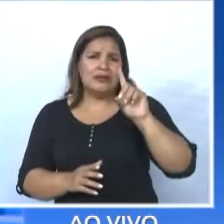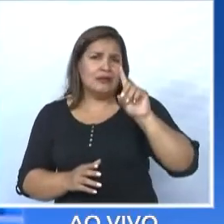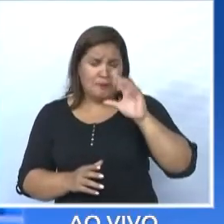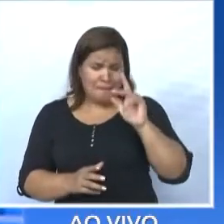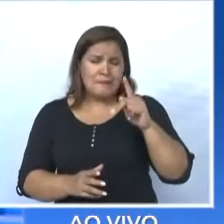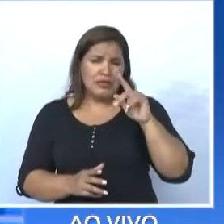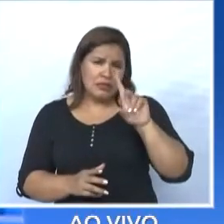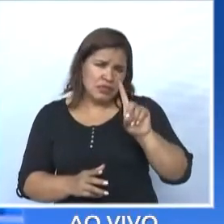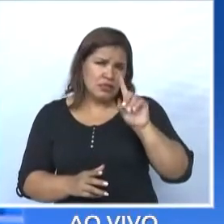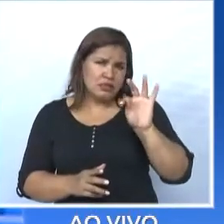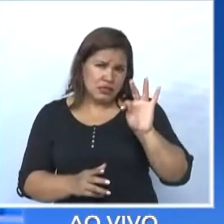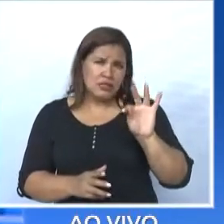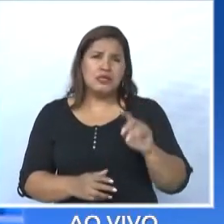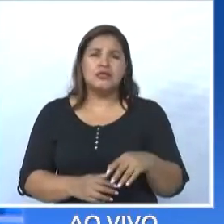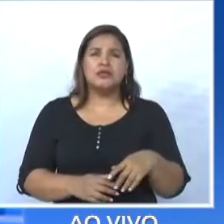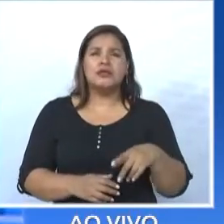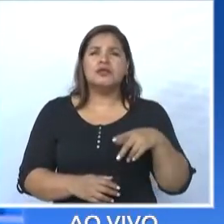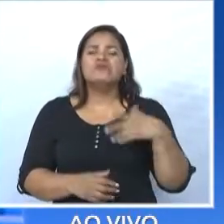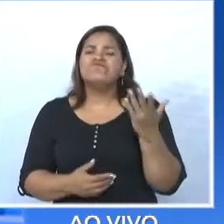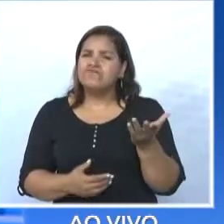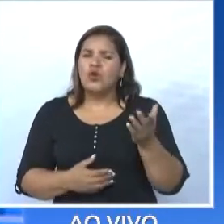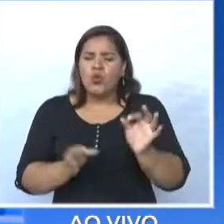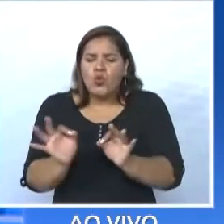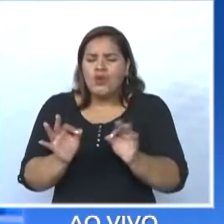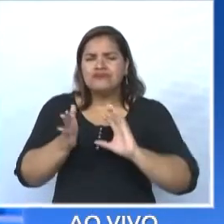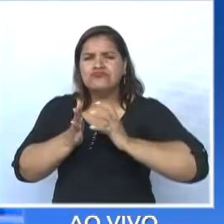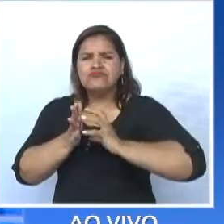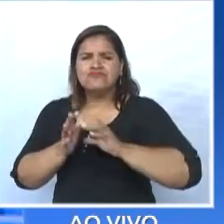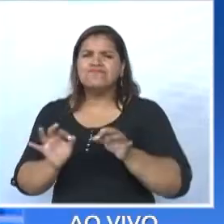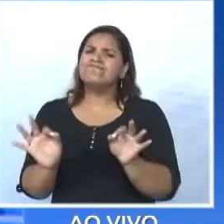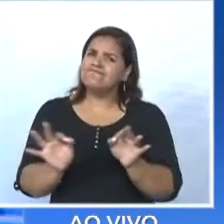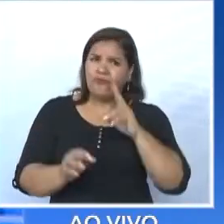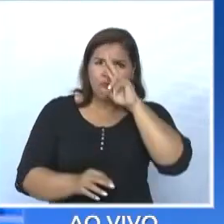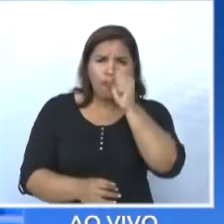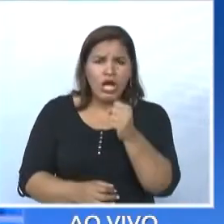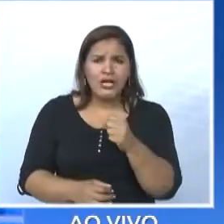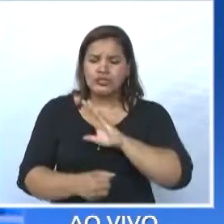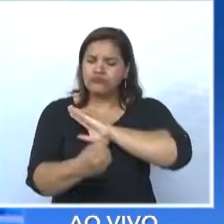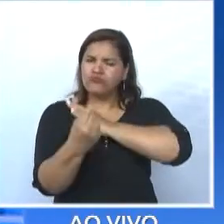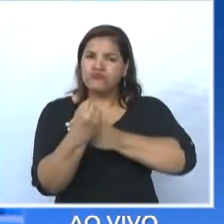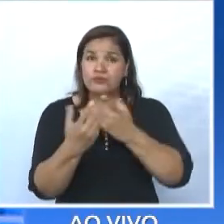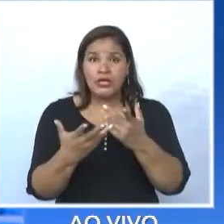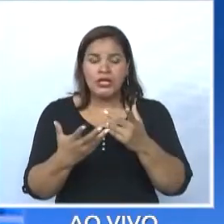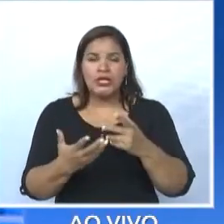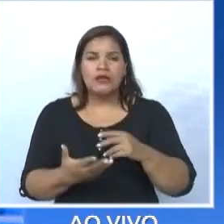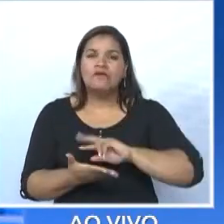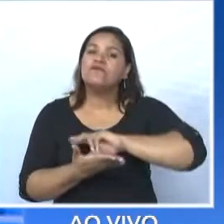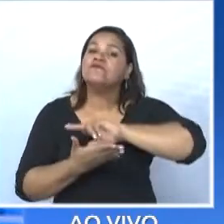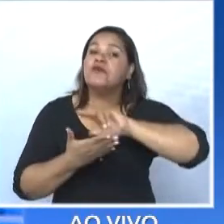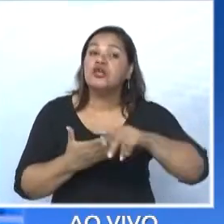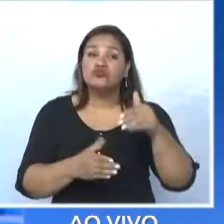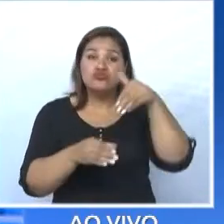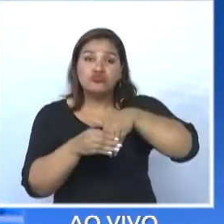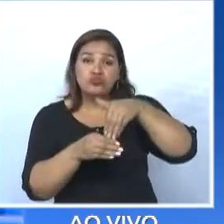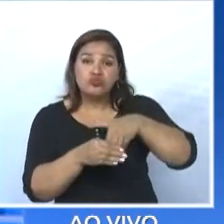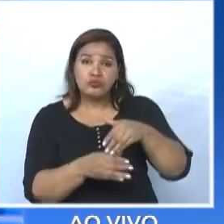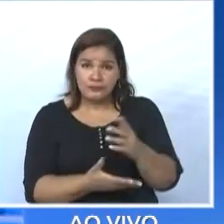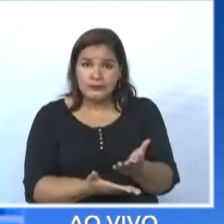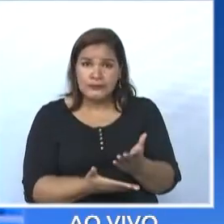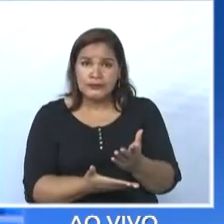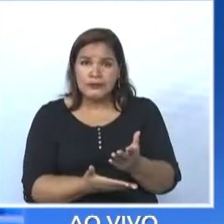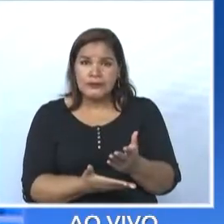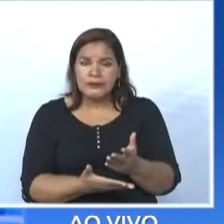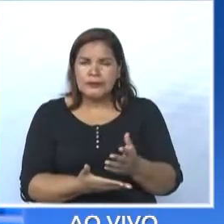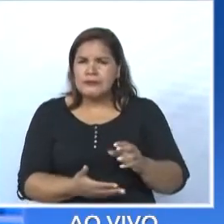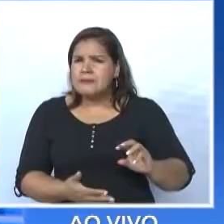fortes, bem organizados, bem estruturados que vieram conosco. Muitos eleitores, milhares de eleitores e